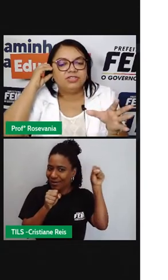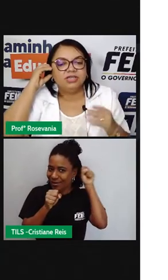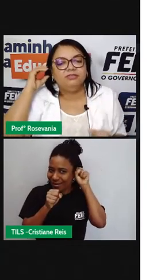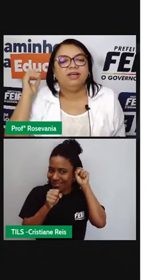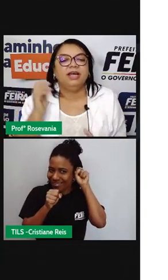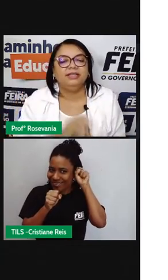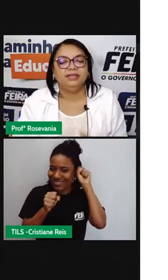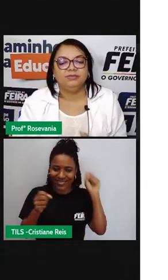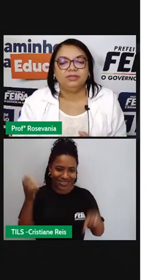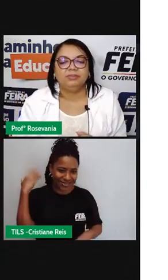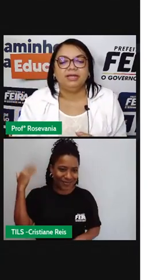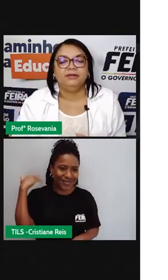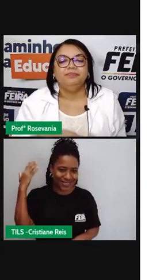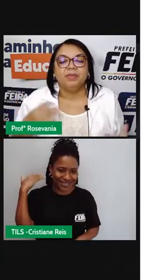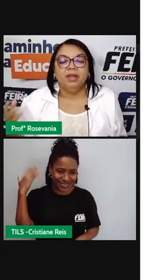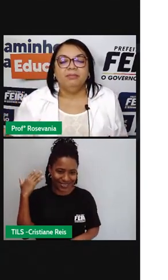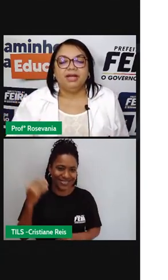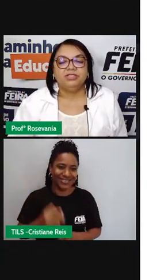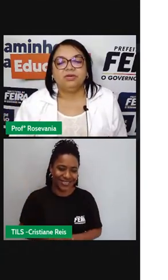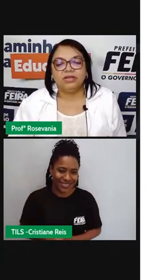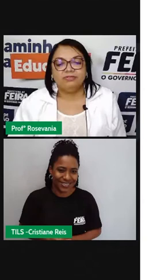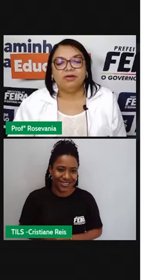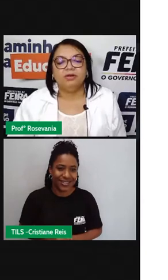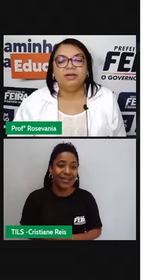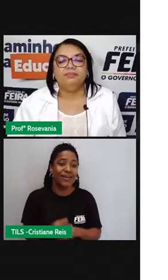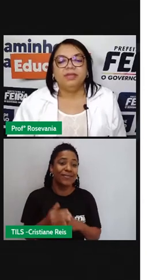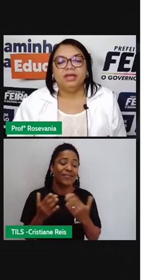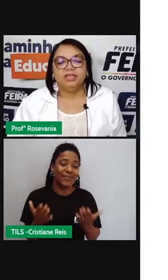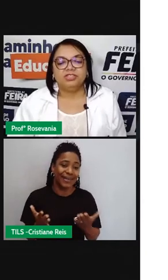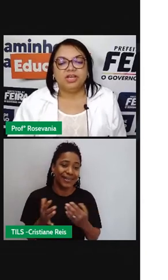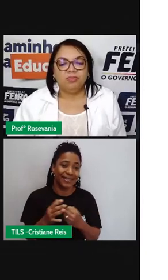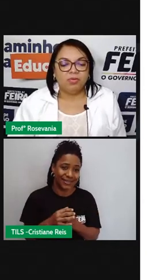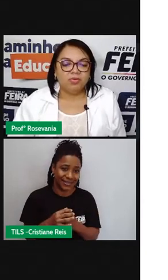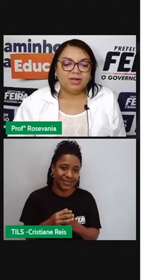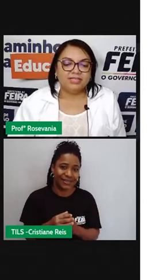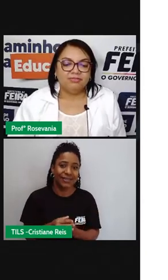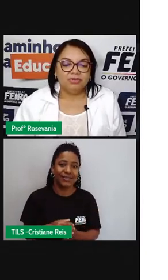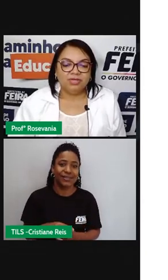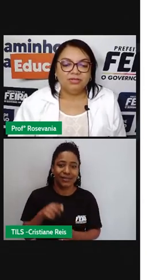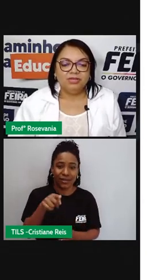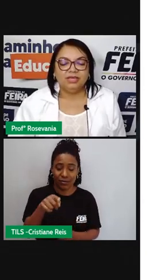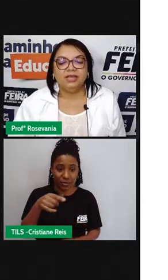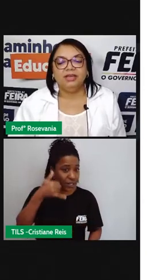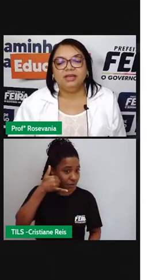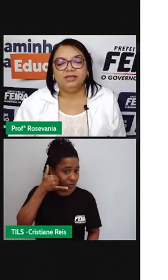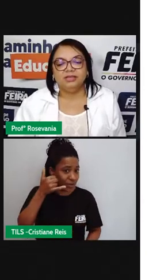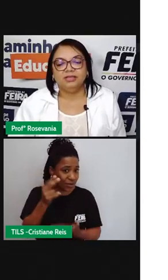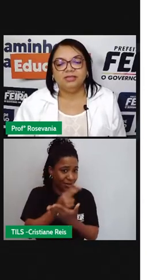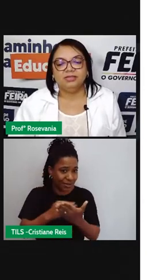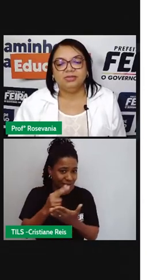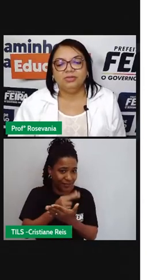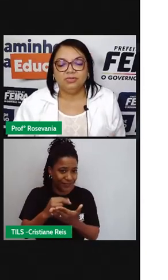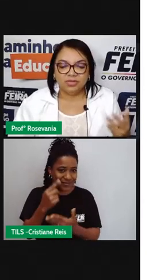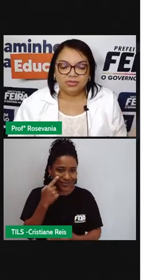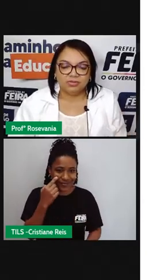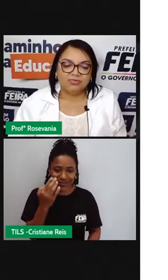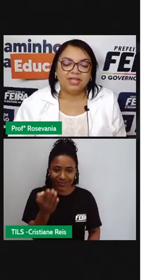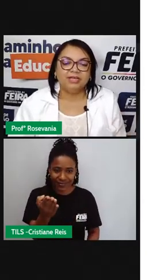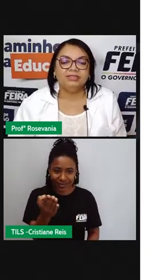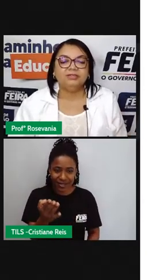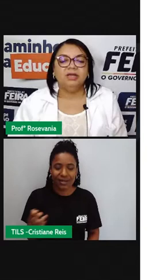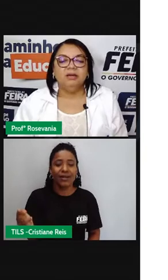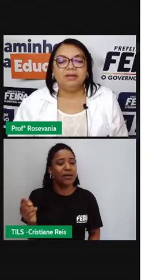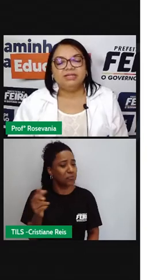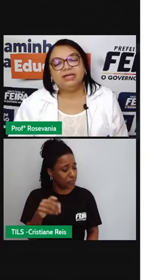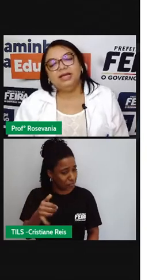ouvido e você tinha que falar na outra parede mas de qualquer forma esse já é um pouco mais evoluído do que eu estou